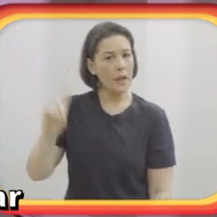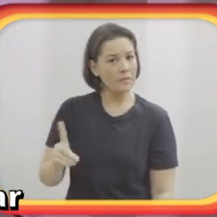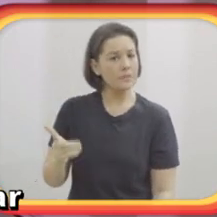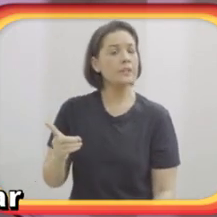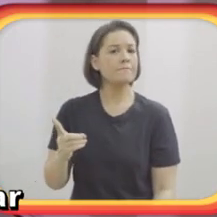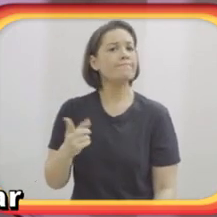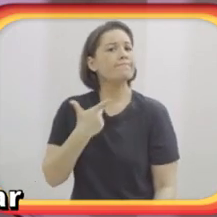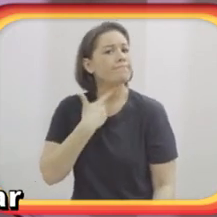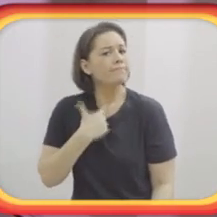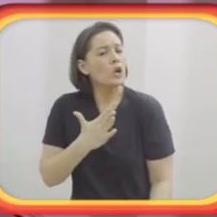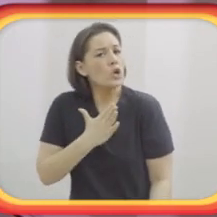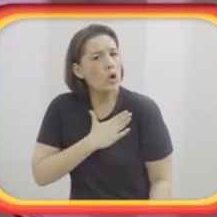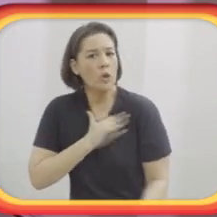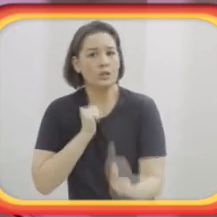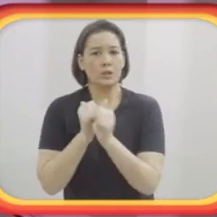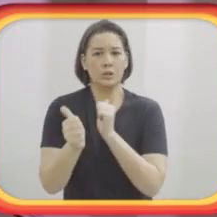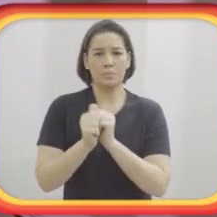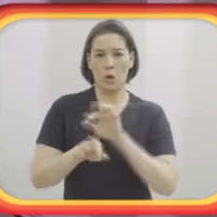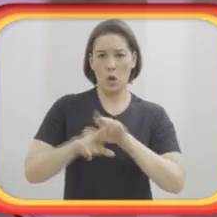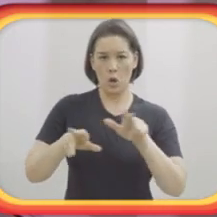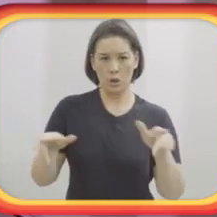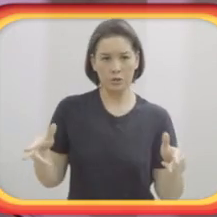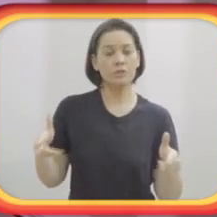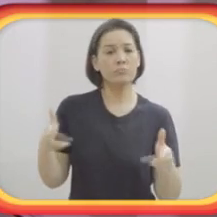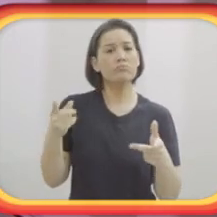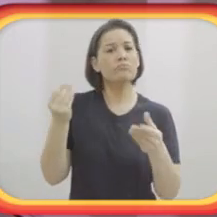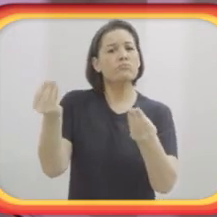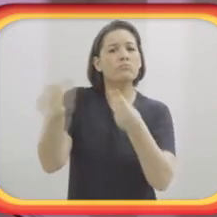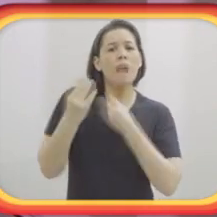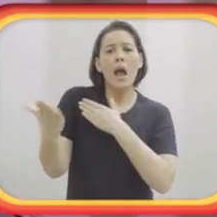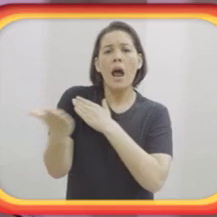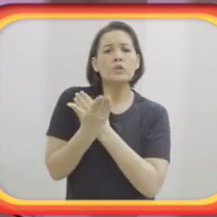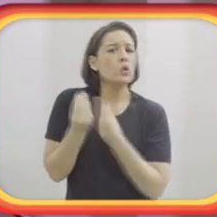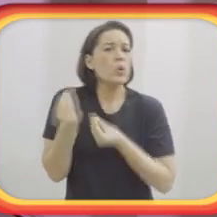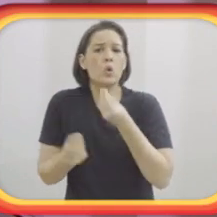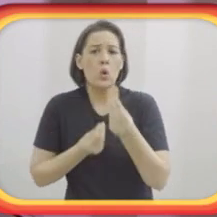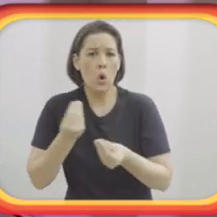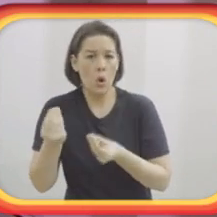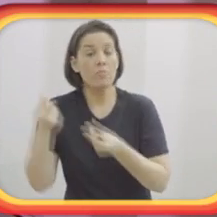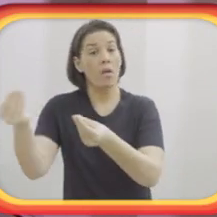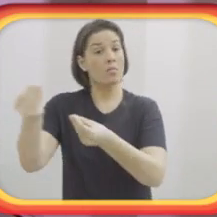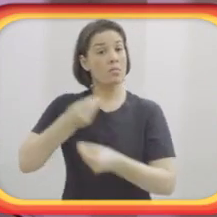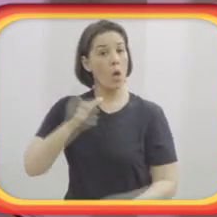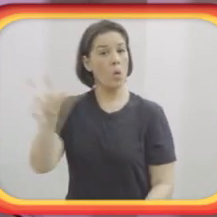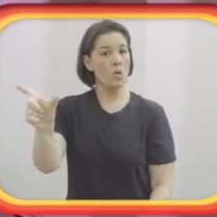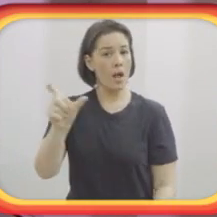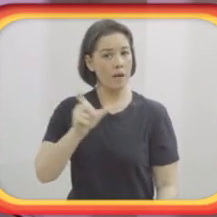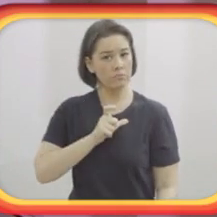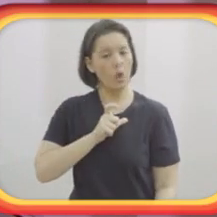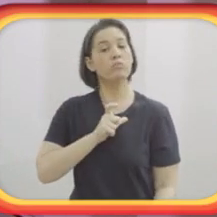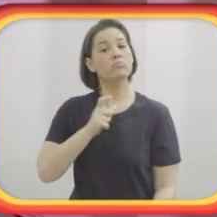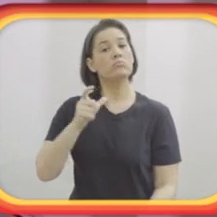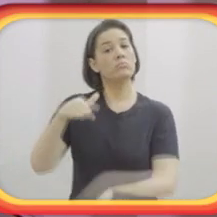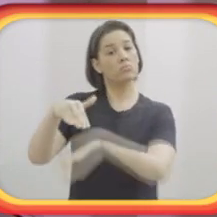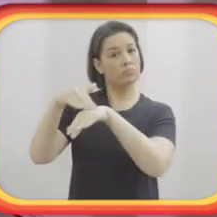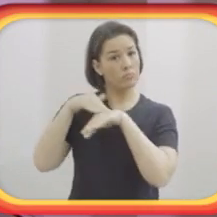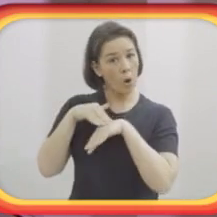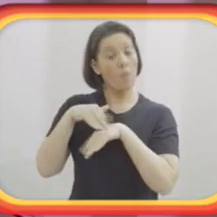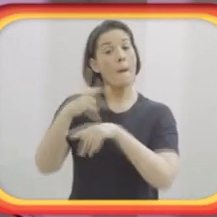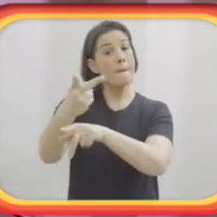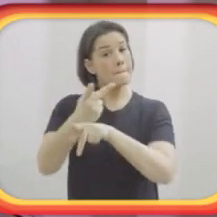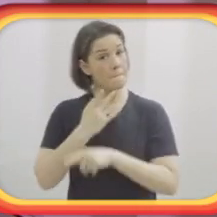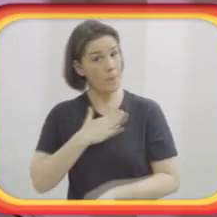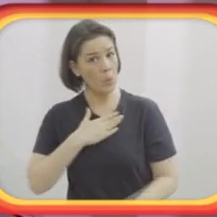No final da palestra, eu fui conversar com ele e disse que tinha um filho que tinha deficiência, gostava muito de